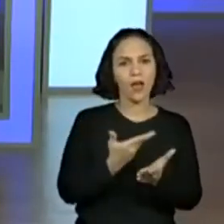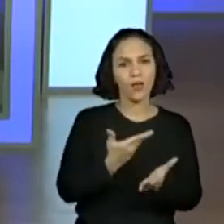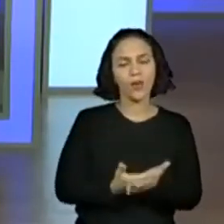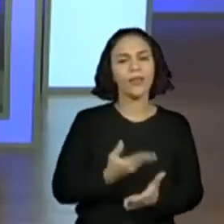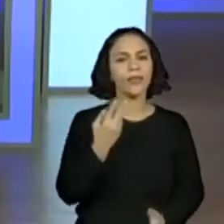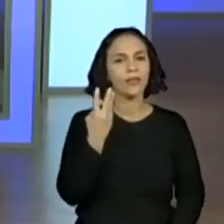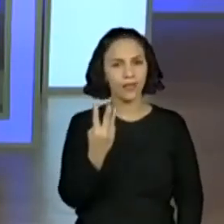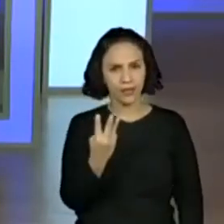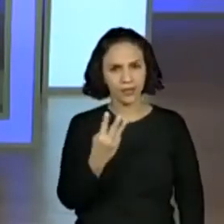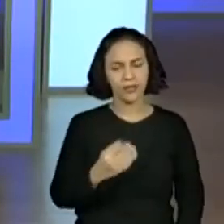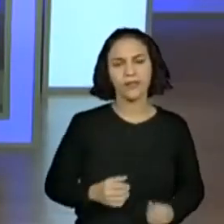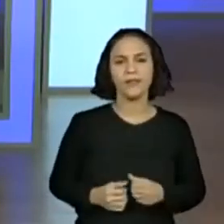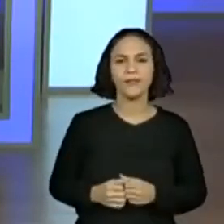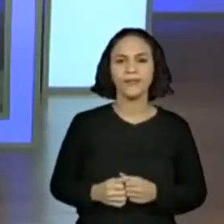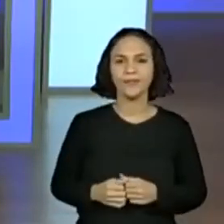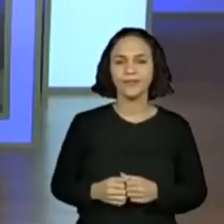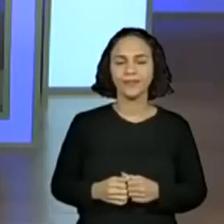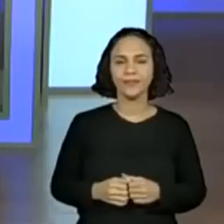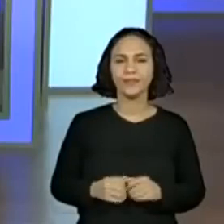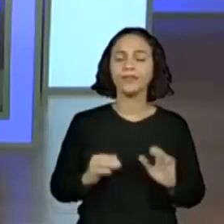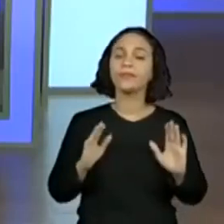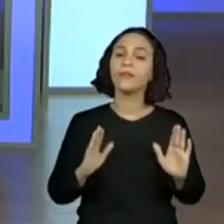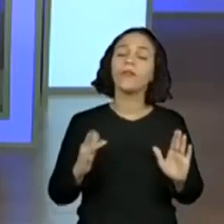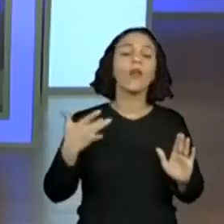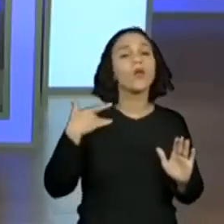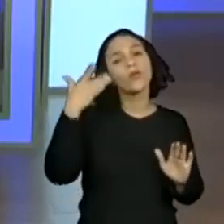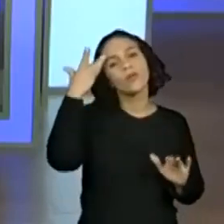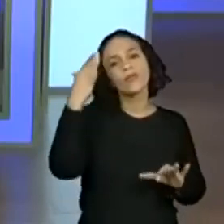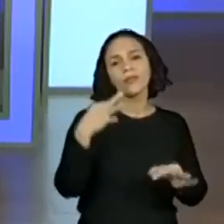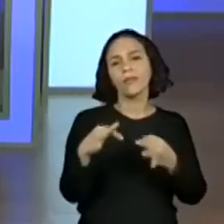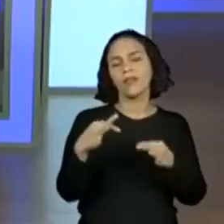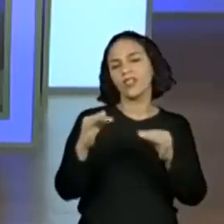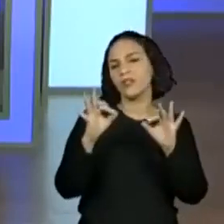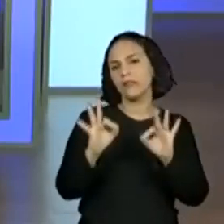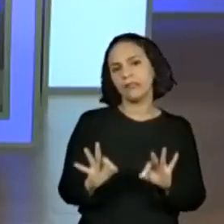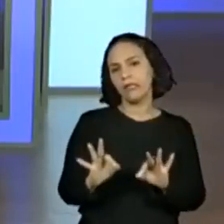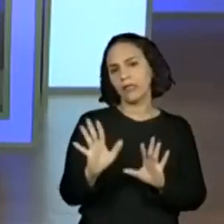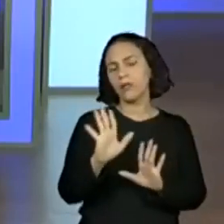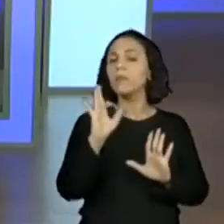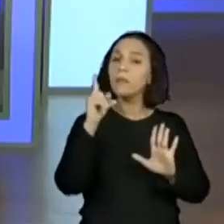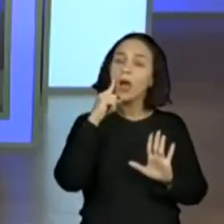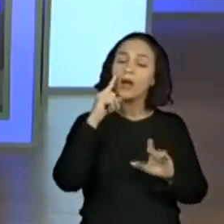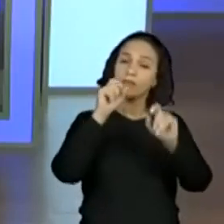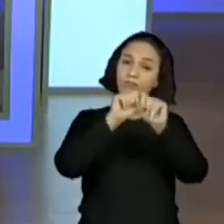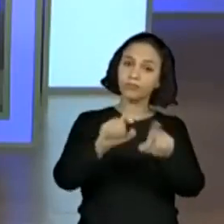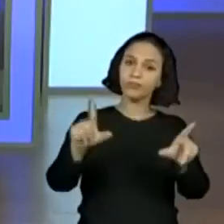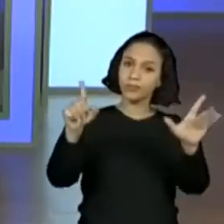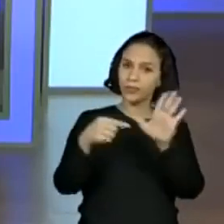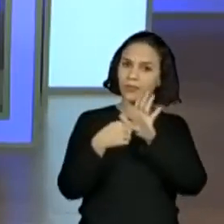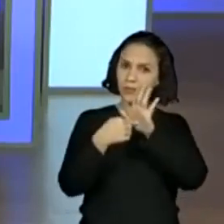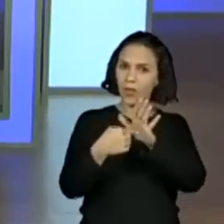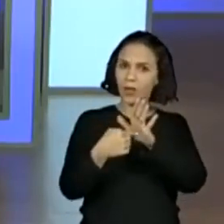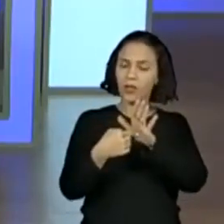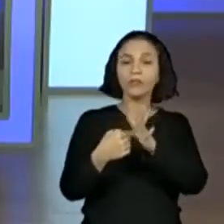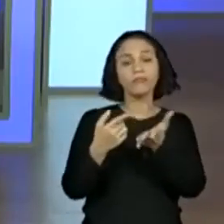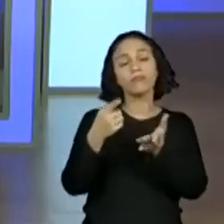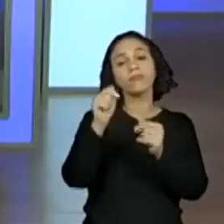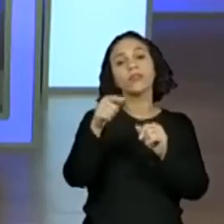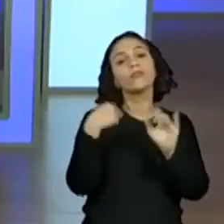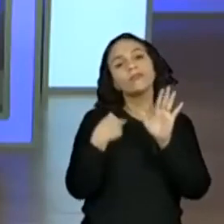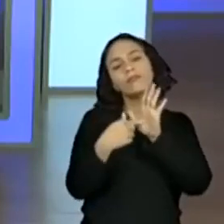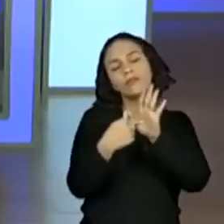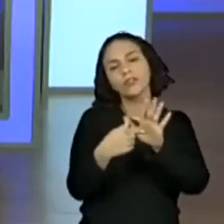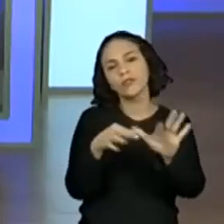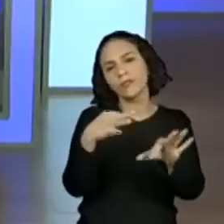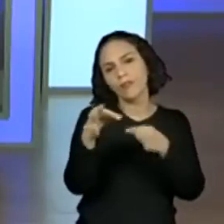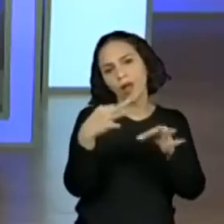Aula 3, tá? Não sei ao certo a página, mas pode ser que a gente passando aqui os slides da nossa aula, apareça a